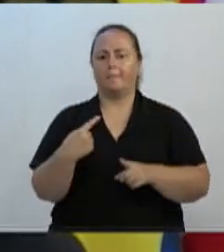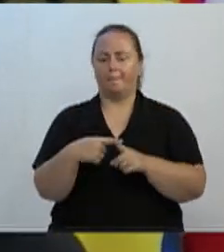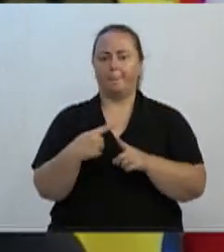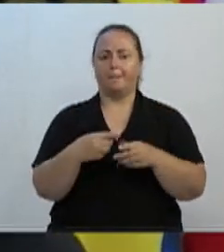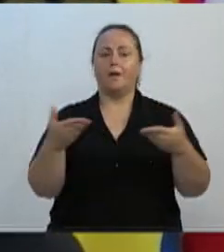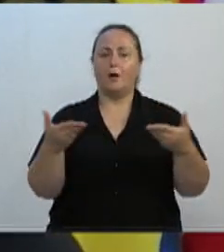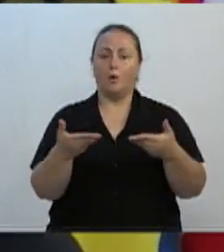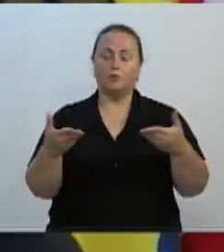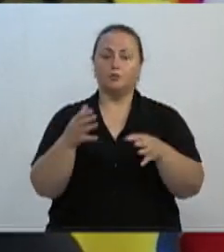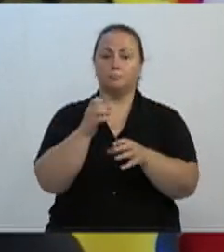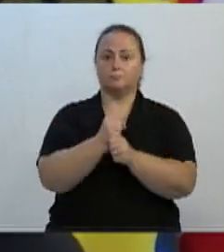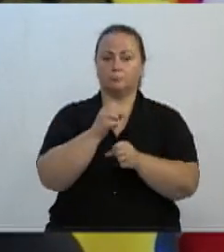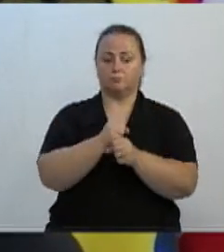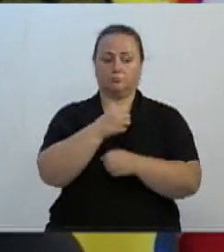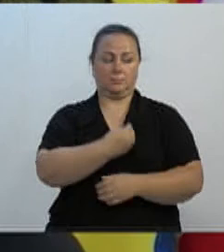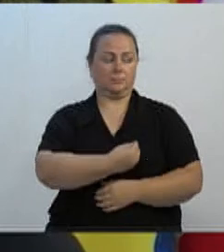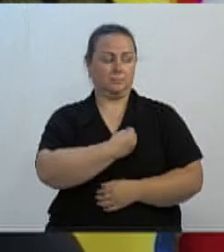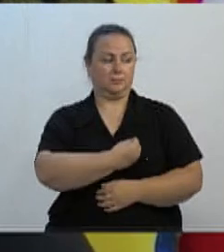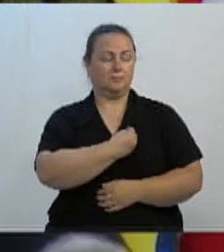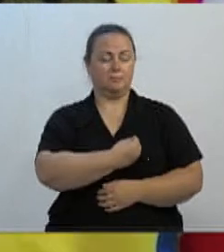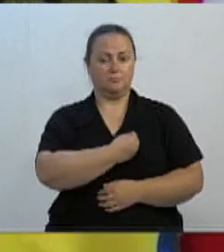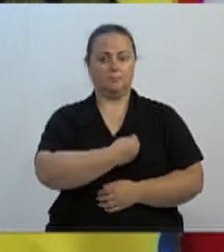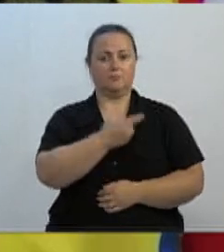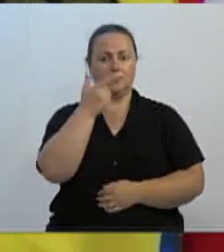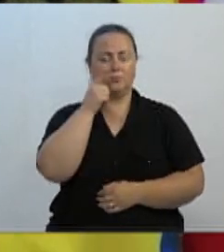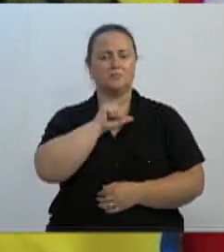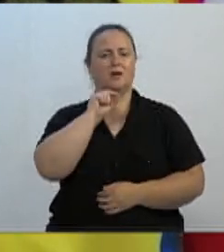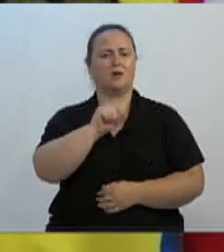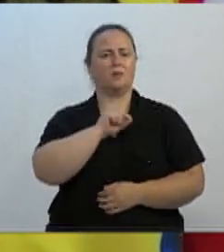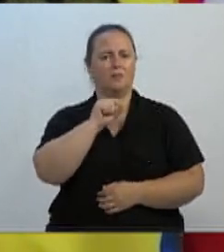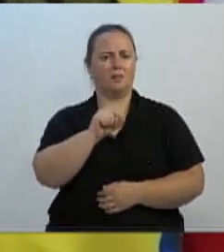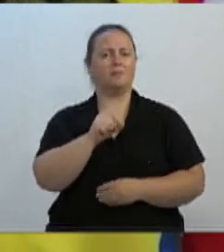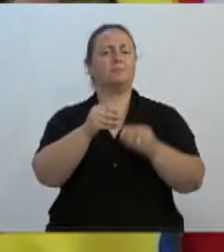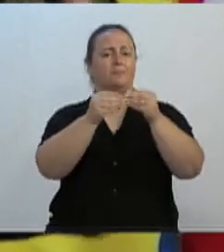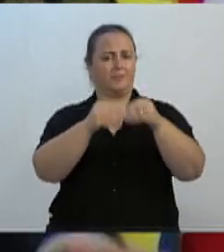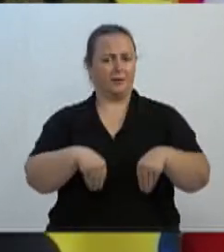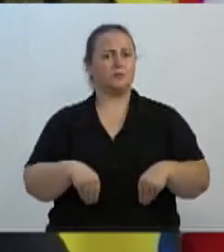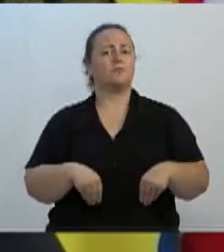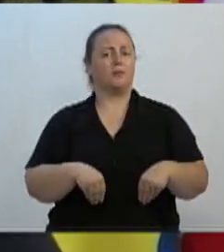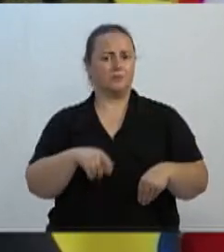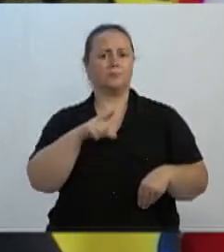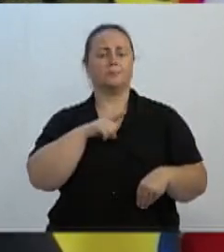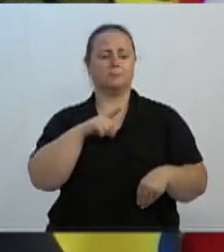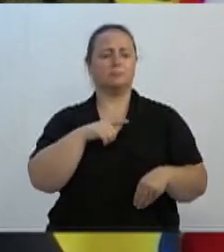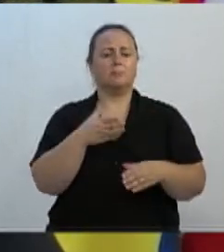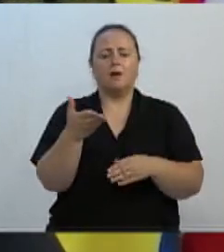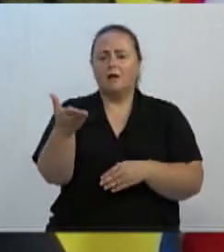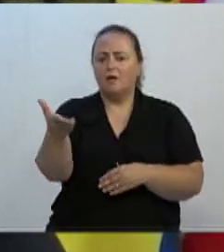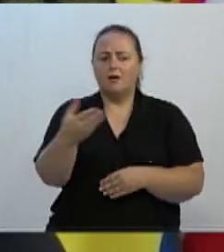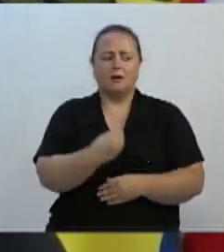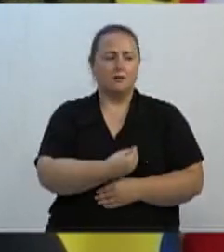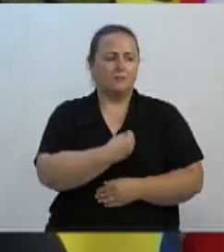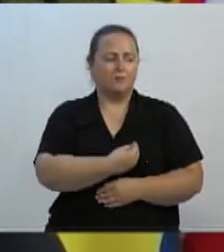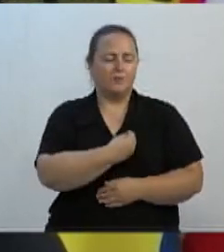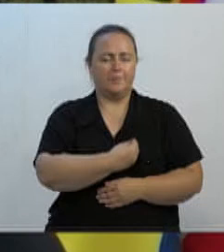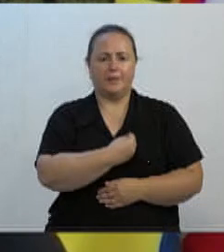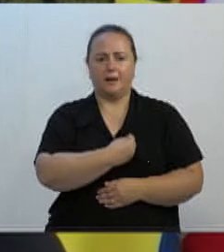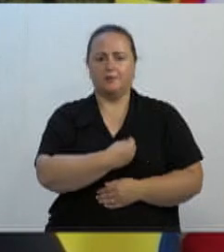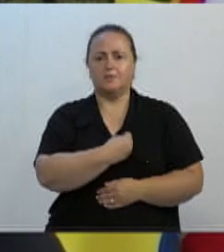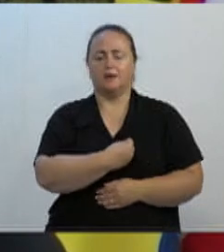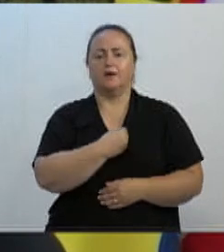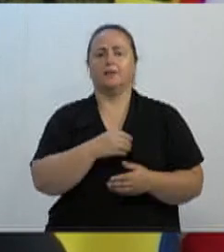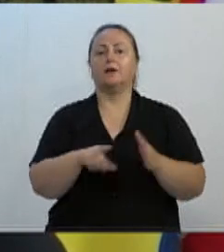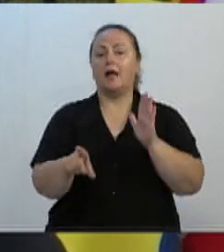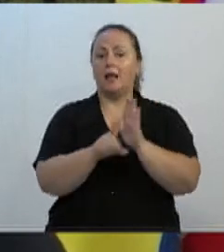presentes têm um enorme prejuízo de uma coisa que simplesmente está ali determinada em lei,